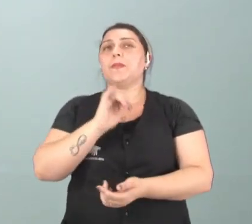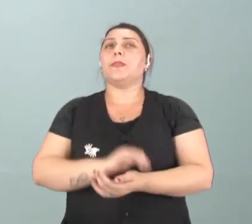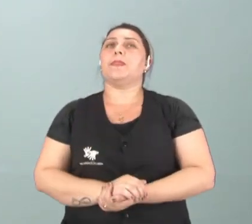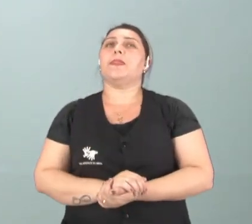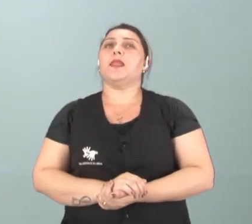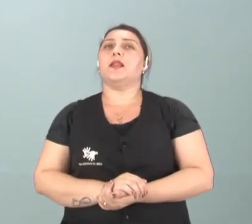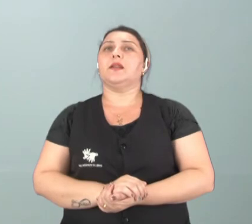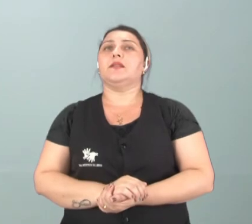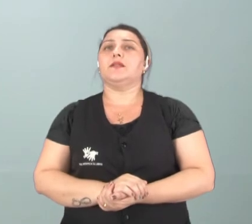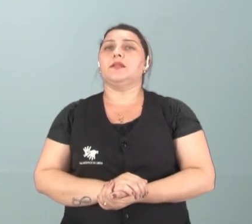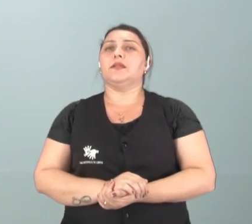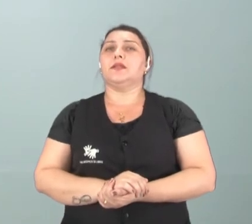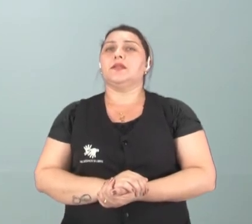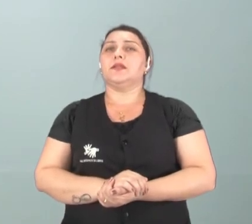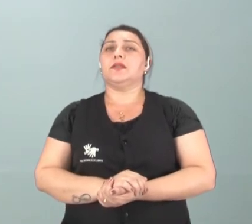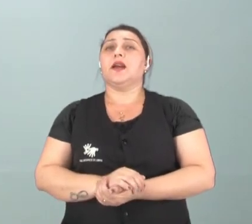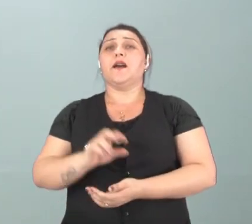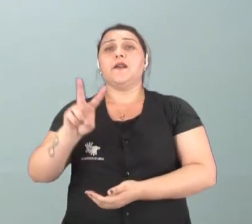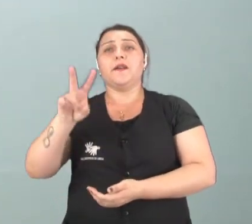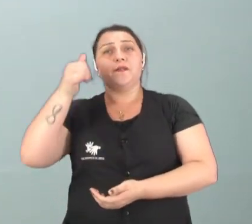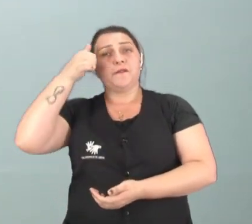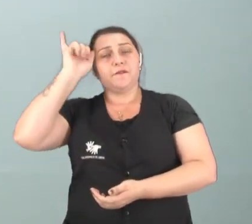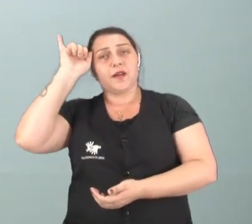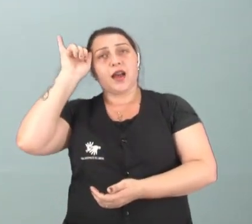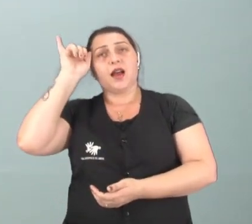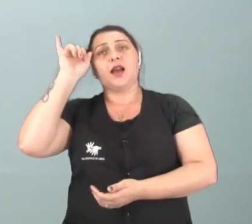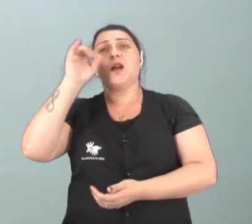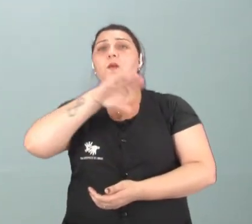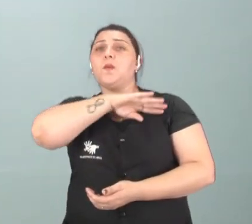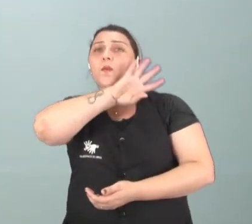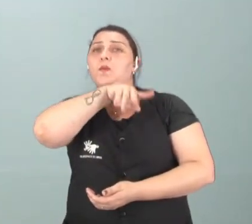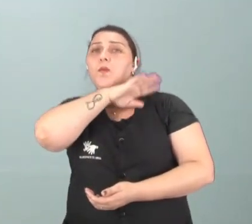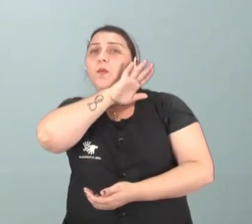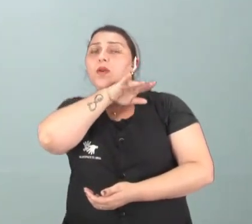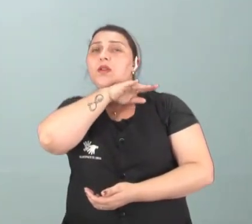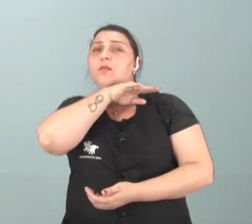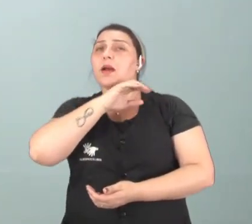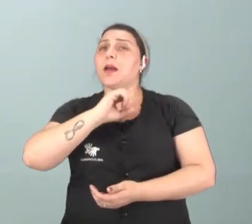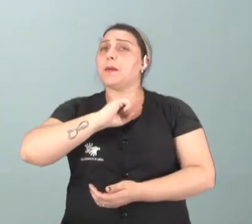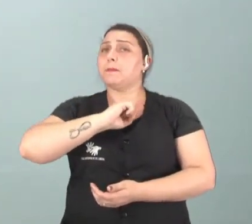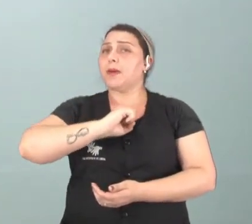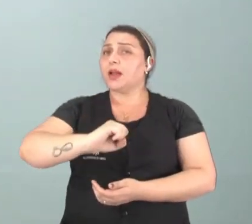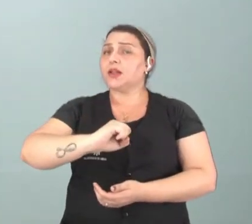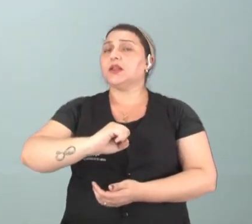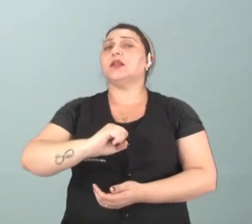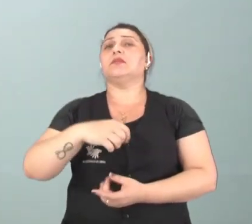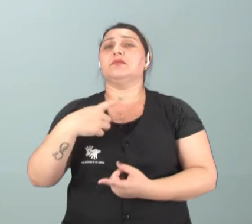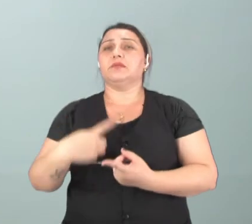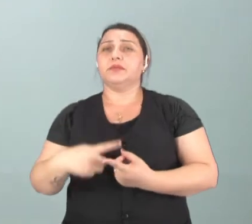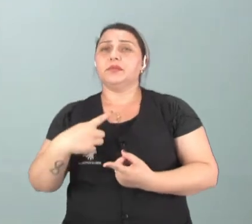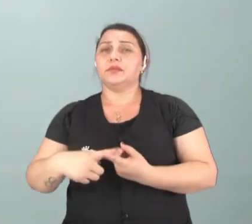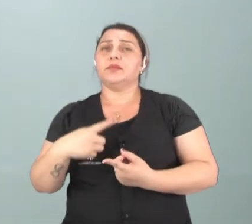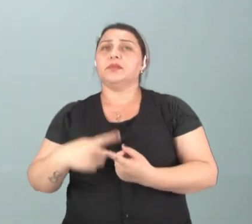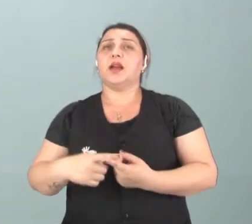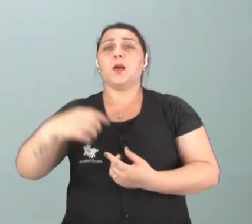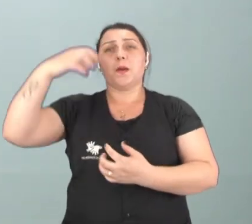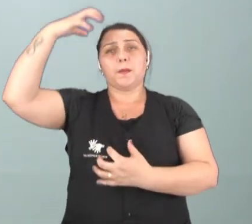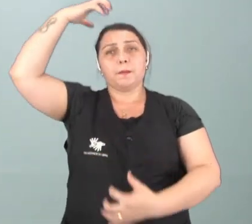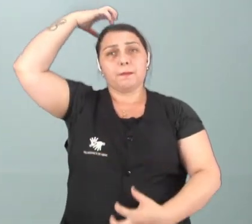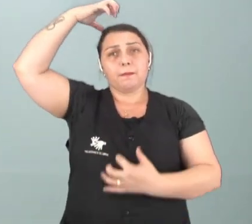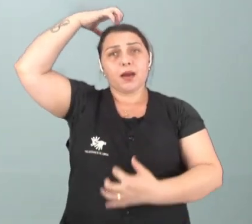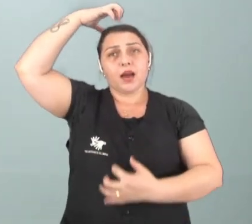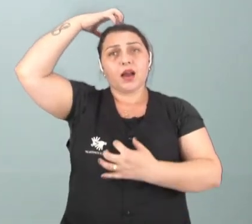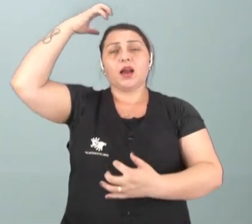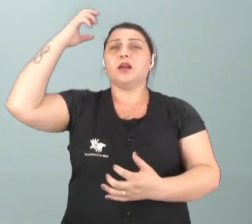eles consideram que a vaca é um animal sagrado, eles não vão estar matando a vaca e determinado animal, como o macaco,